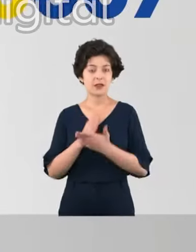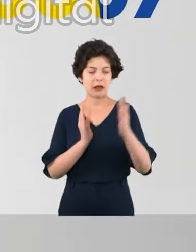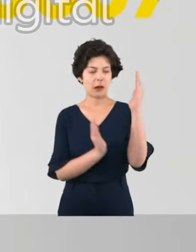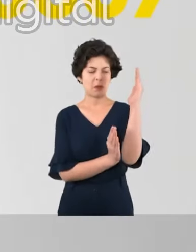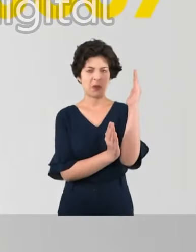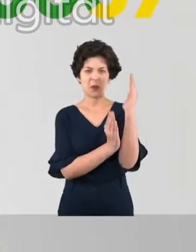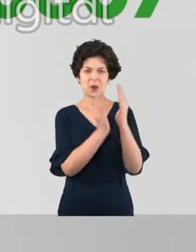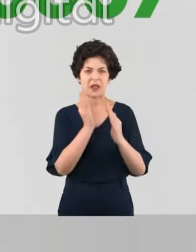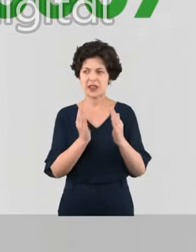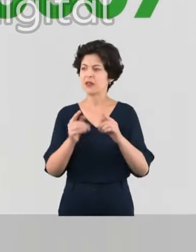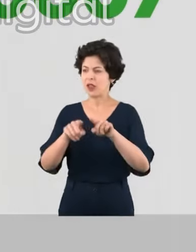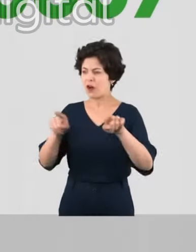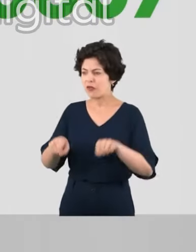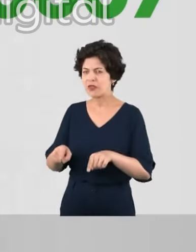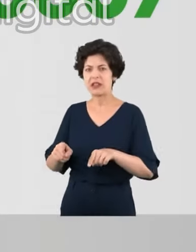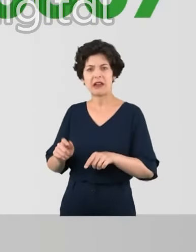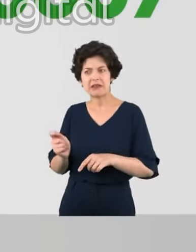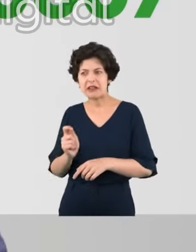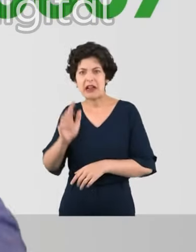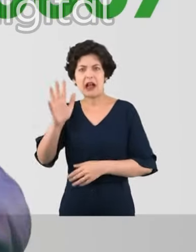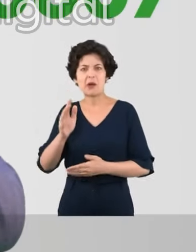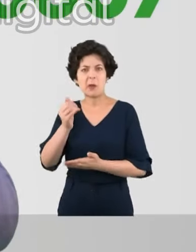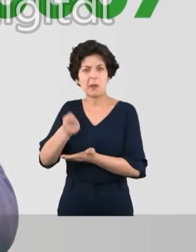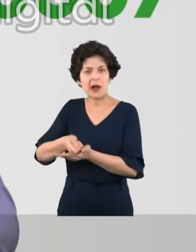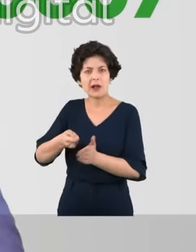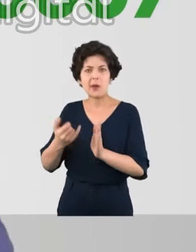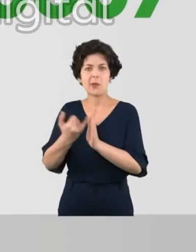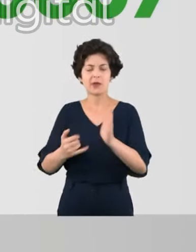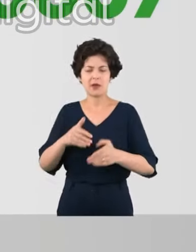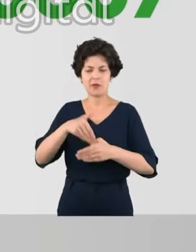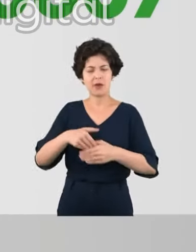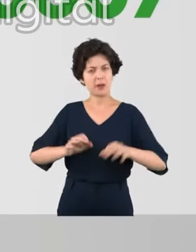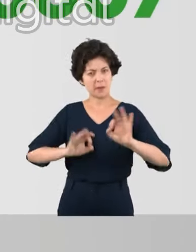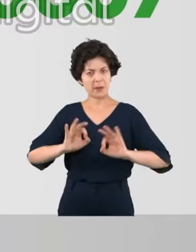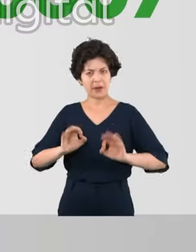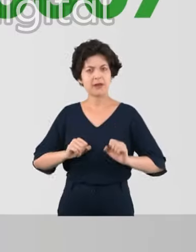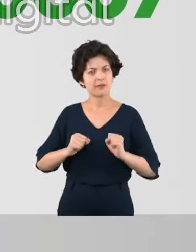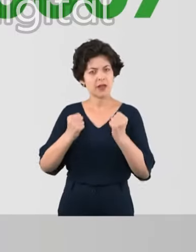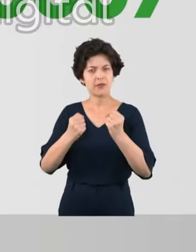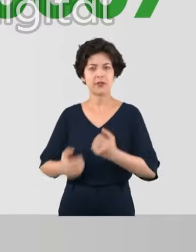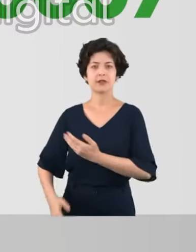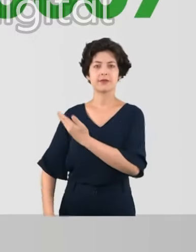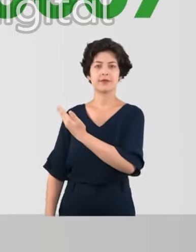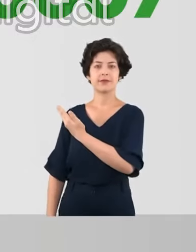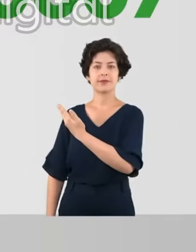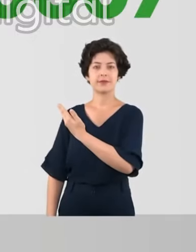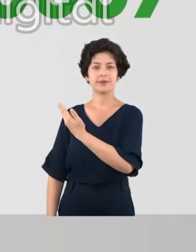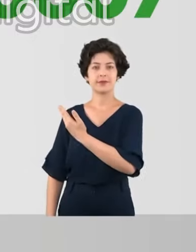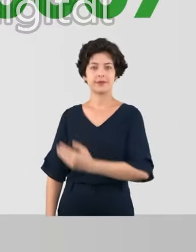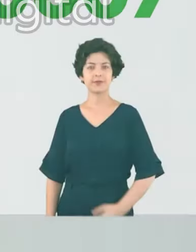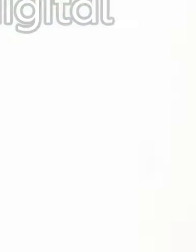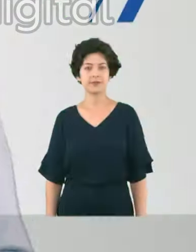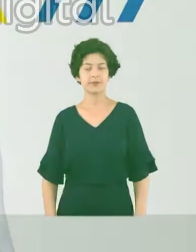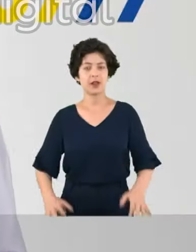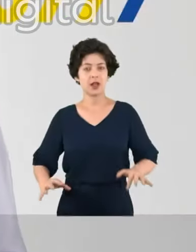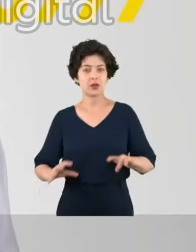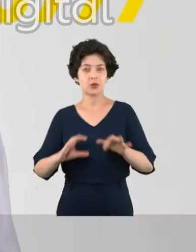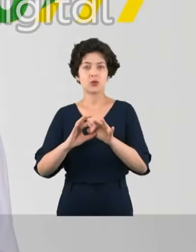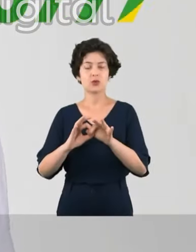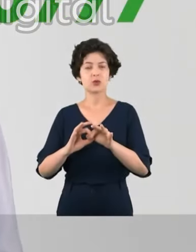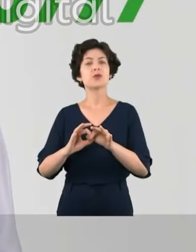Chega de burocracias que oneram o Bolso Trabalhadores de Transporte. Vote no mais preparado para defender sua causa. A Boane, vinte e zero, zero, sete.